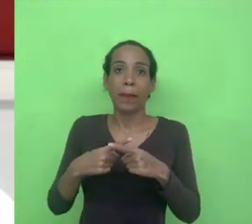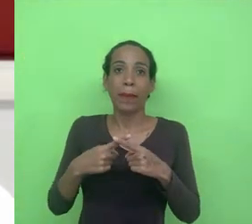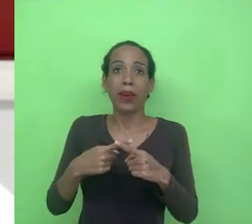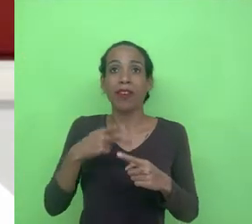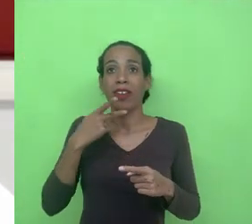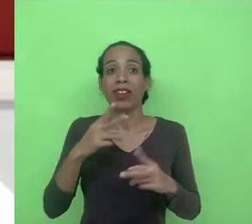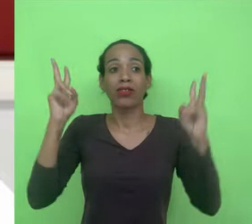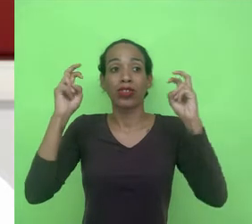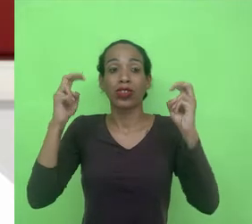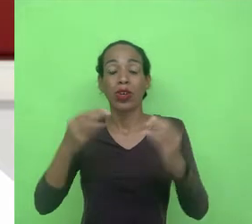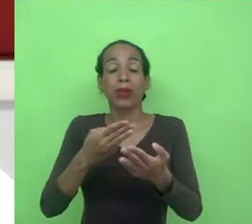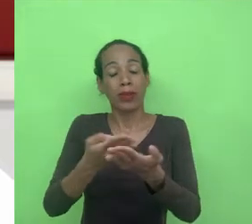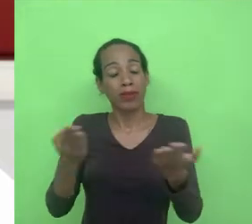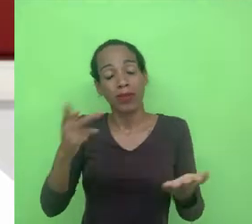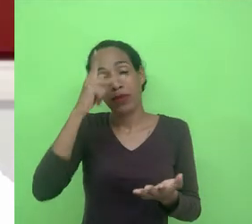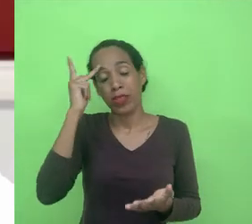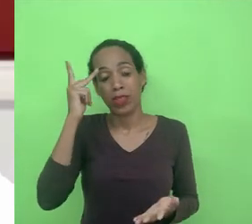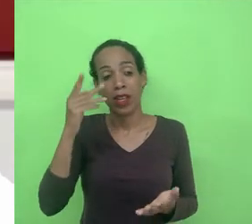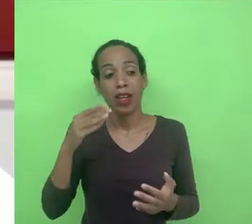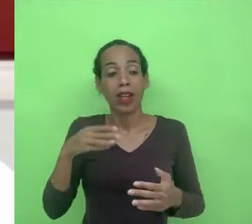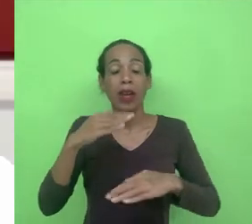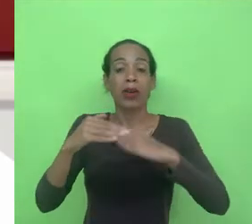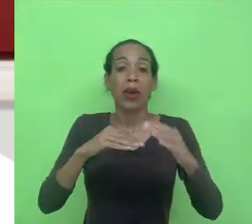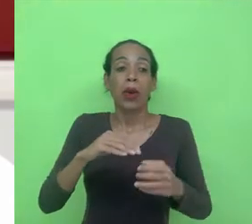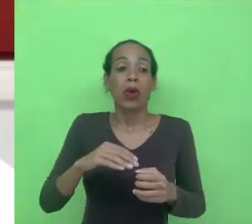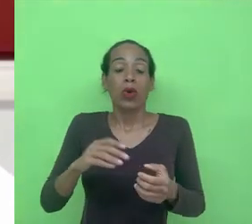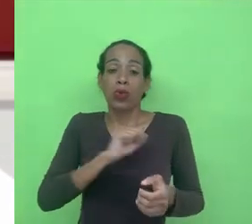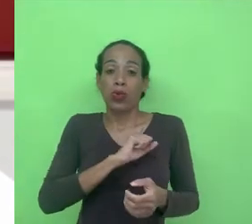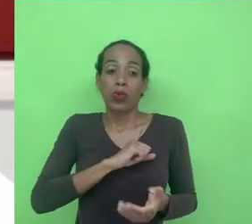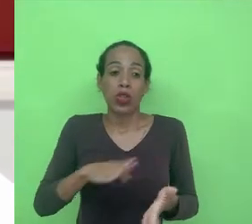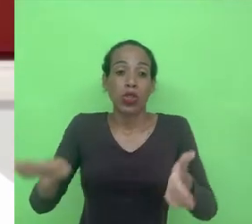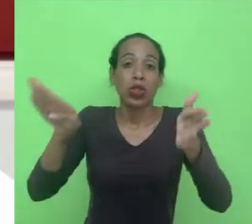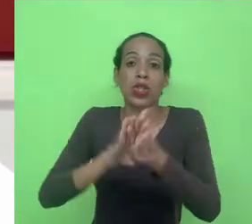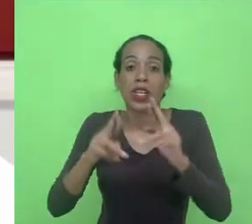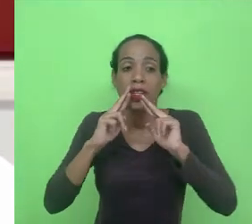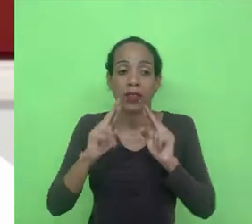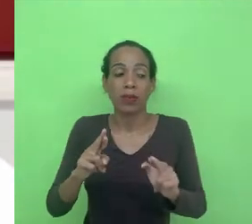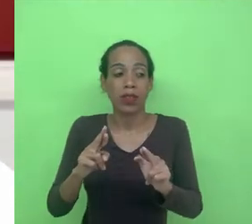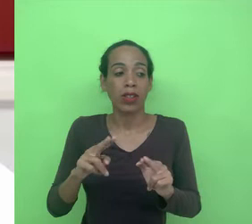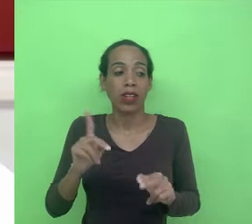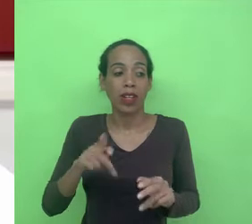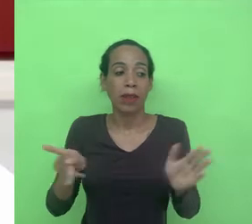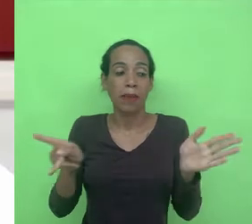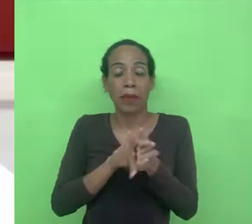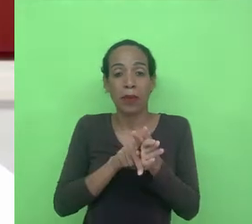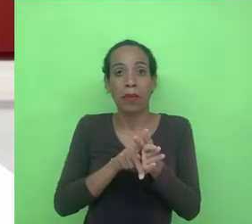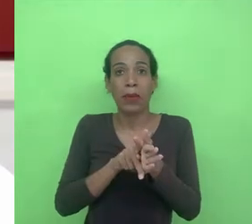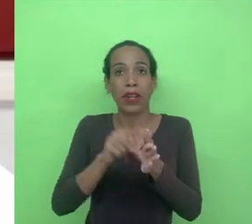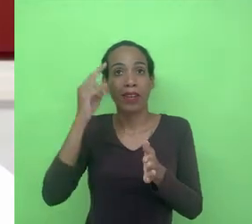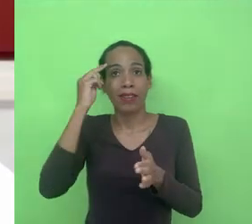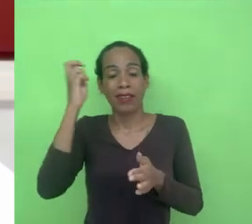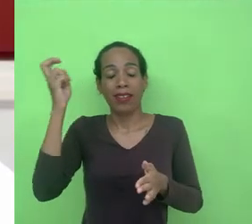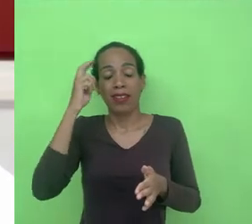o algoritmo que processa e que chega a resultados a respeito daquele ponto de dados ele é propriedade intelectual ele é